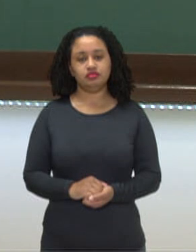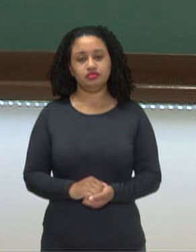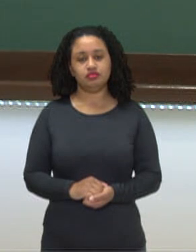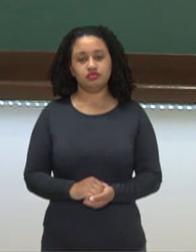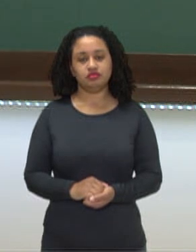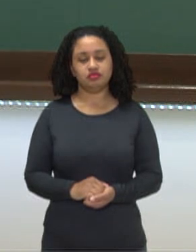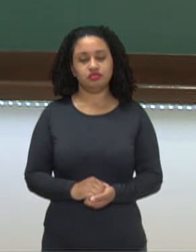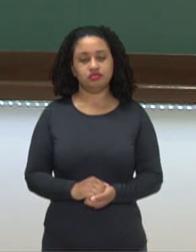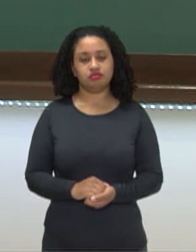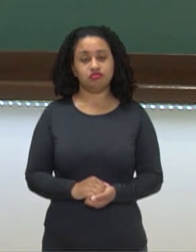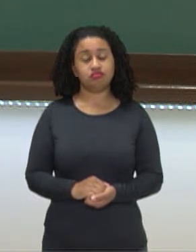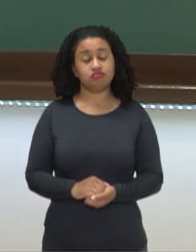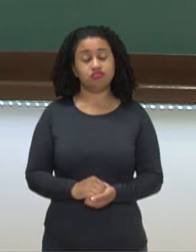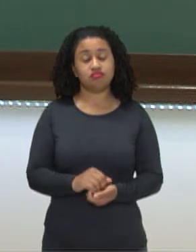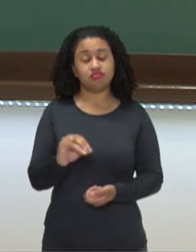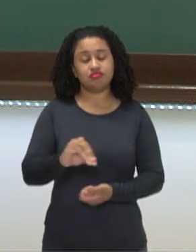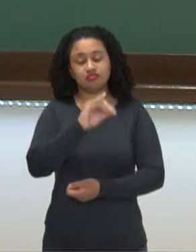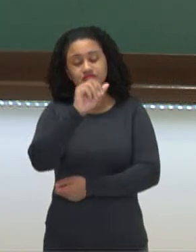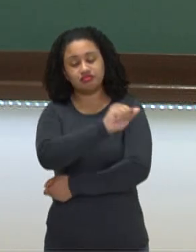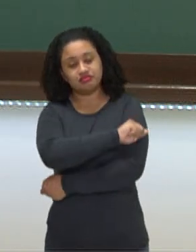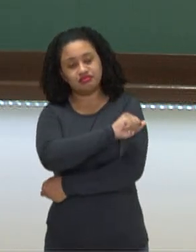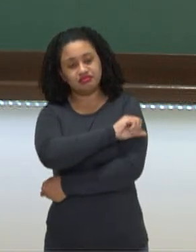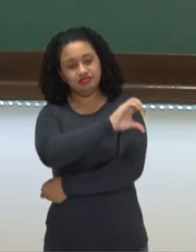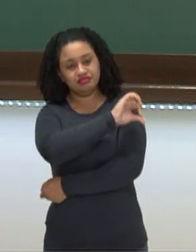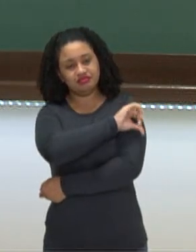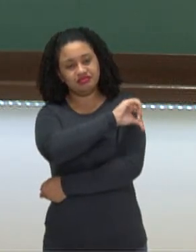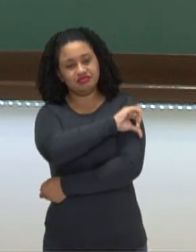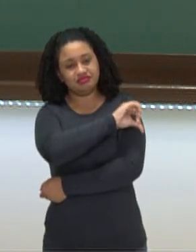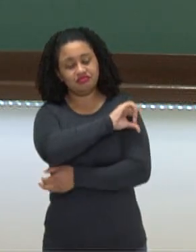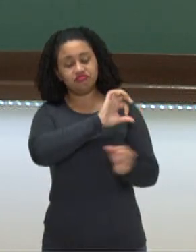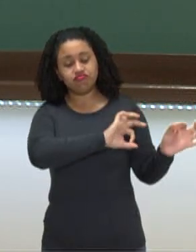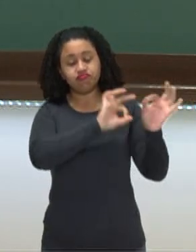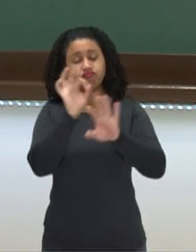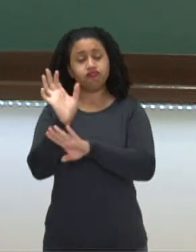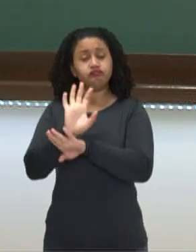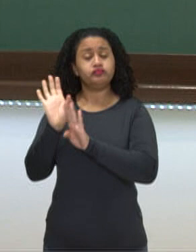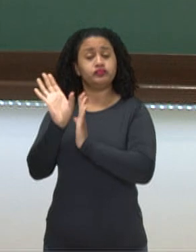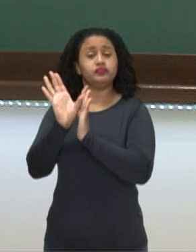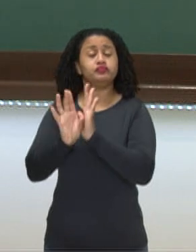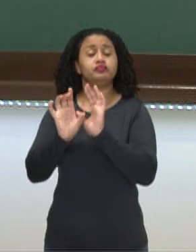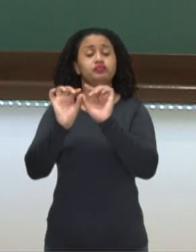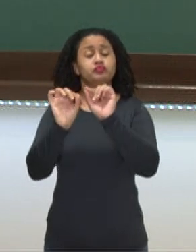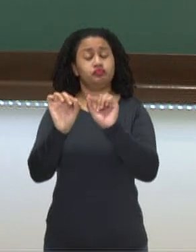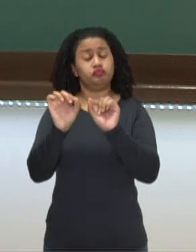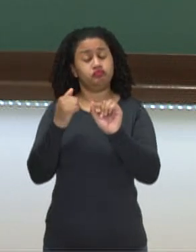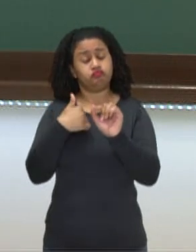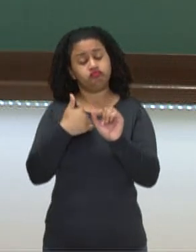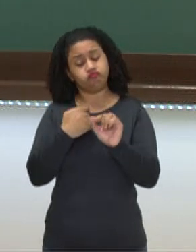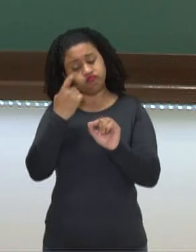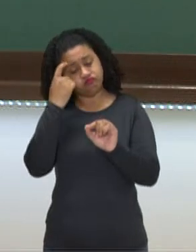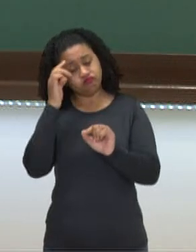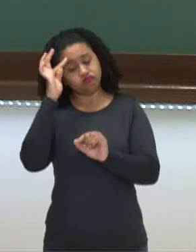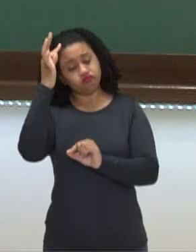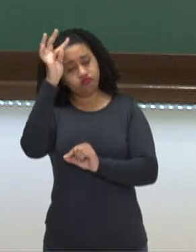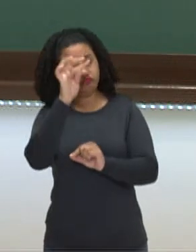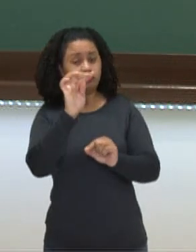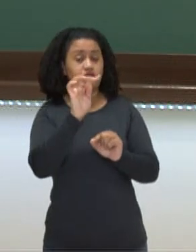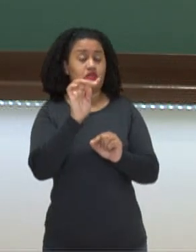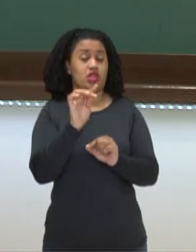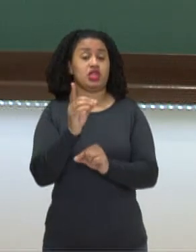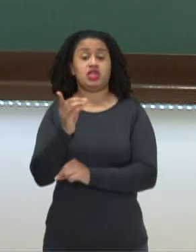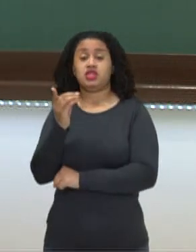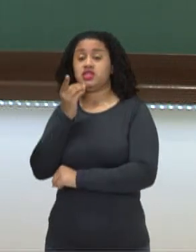Olá, estudantes do nono ano! Neste vídeo nós falaremos sobre as ideias do Darwin e do Lamarck,